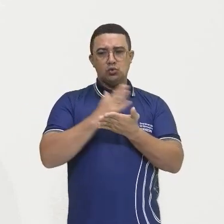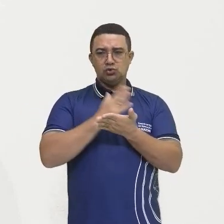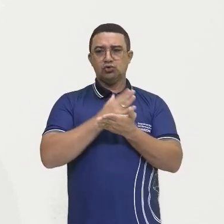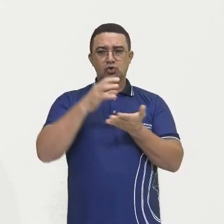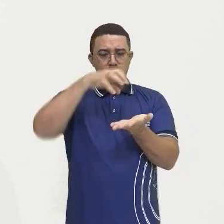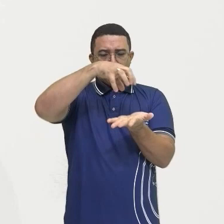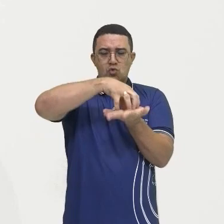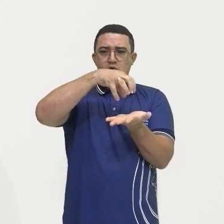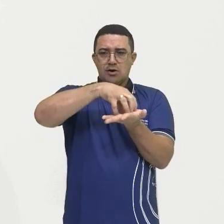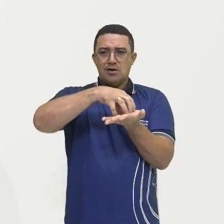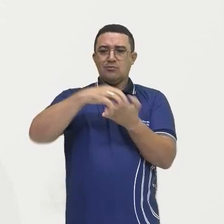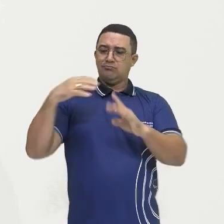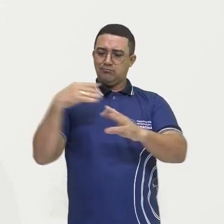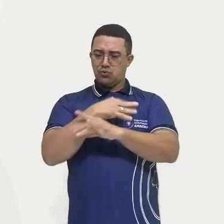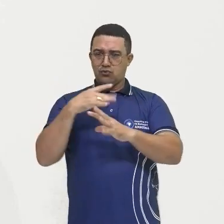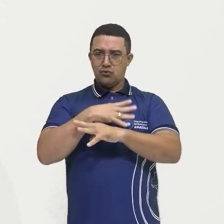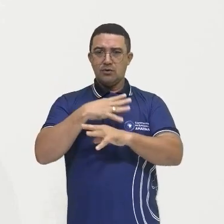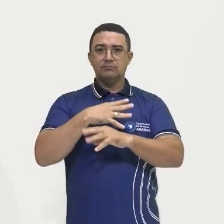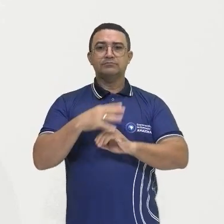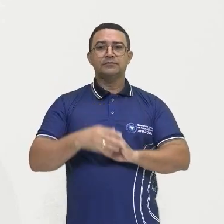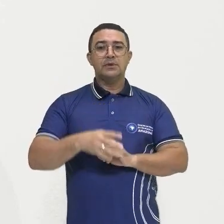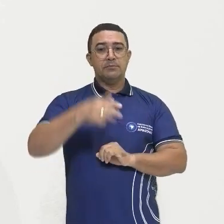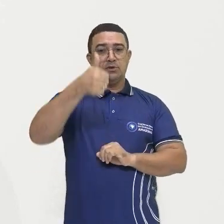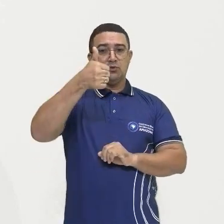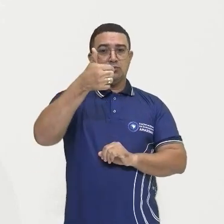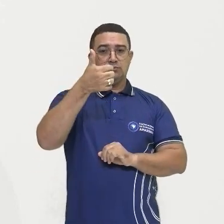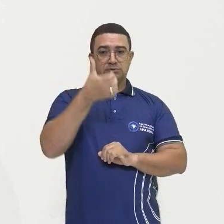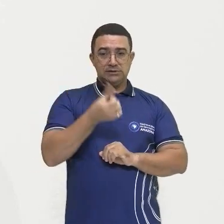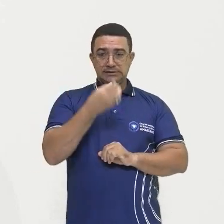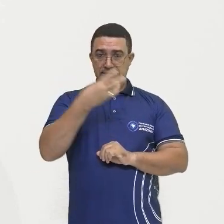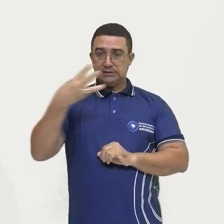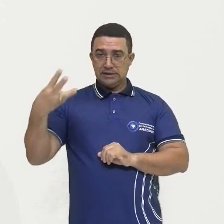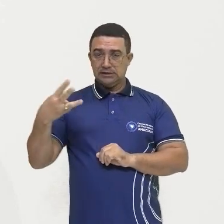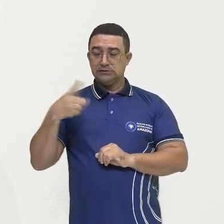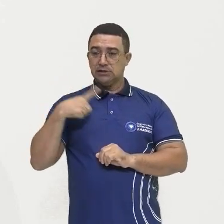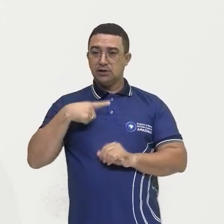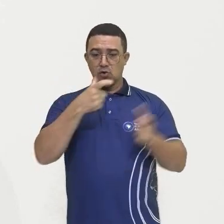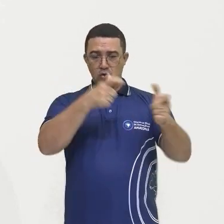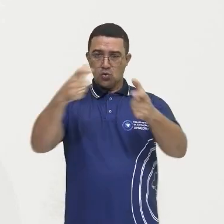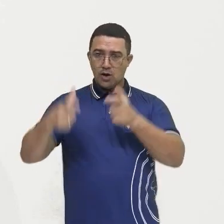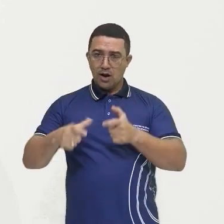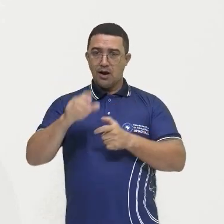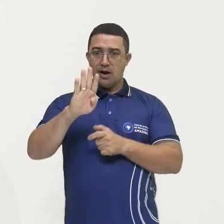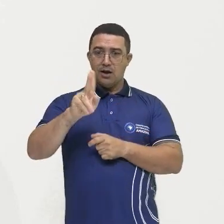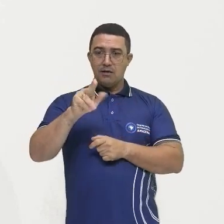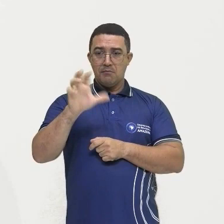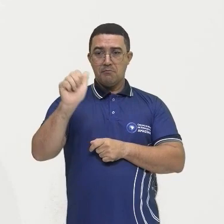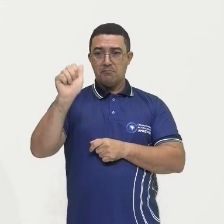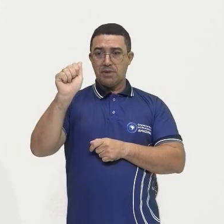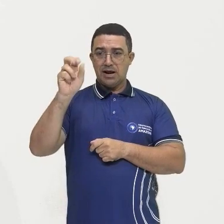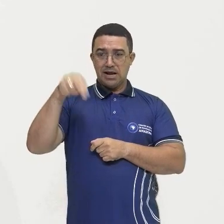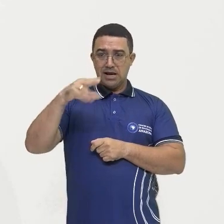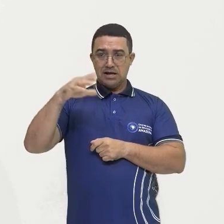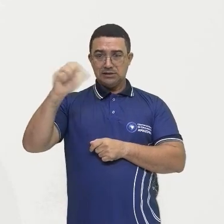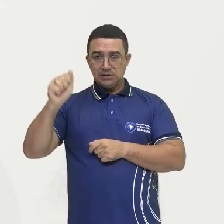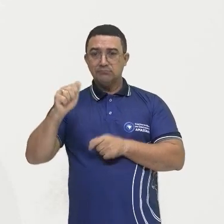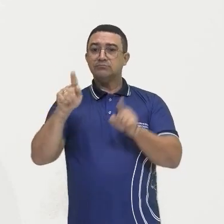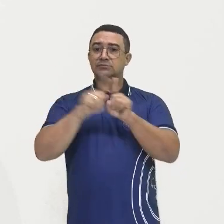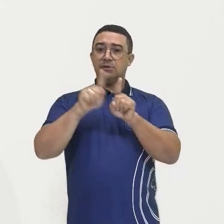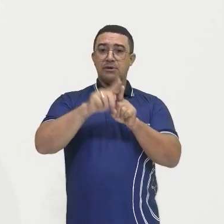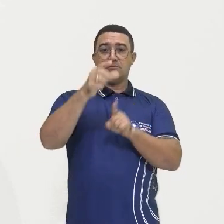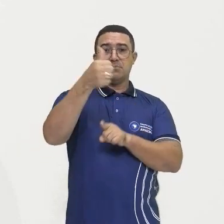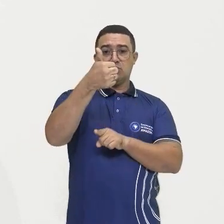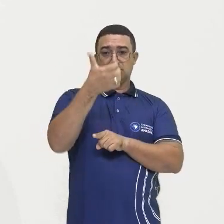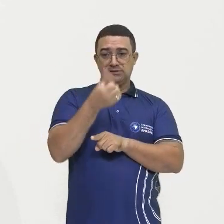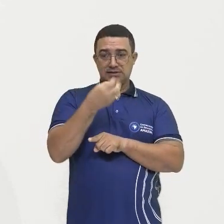Em 1633, a gente tem Bragança e em 1635, a gente tem Cametá, né? Então aqui a gente tem,